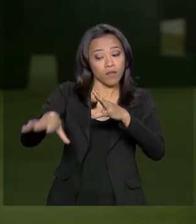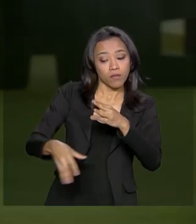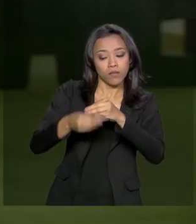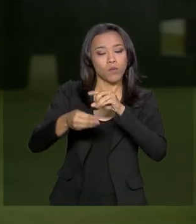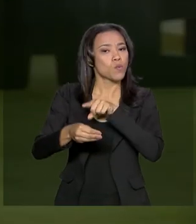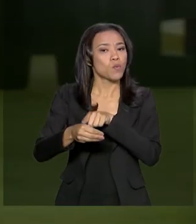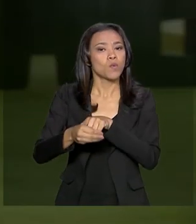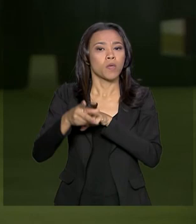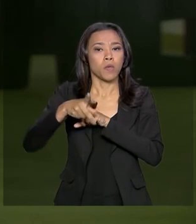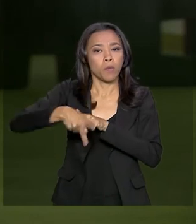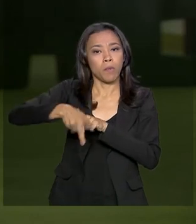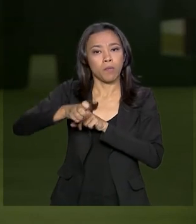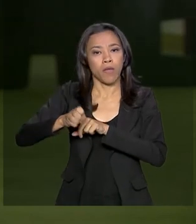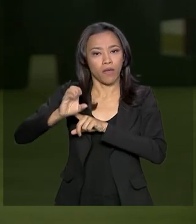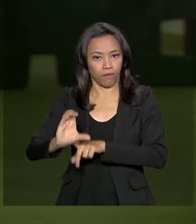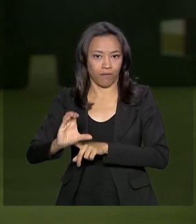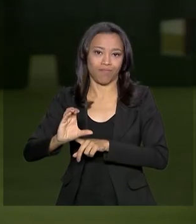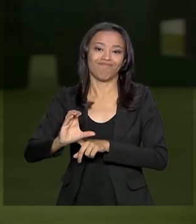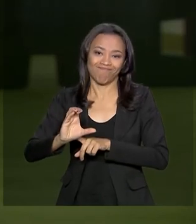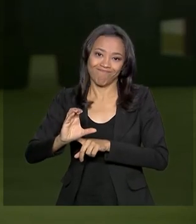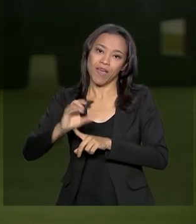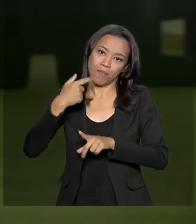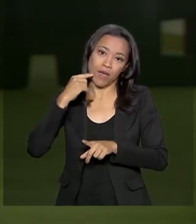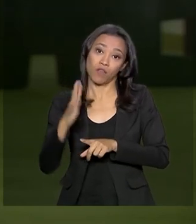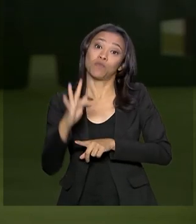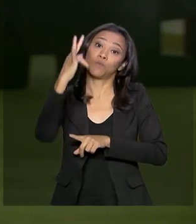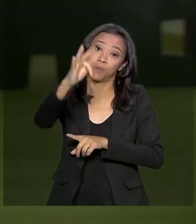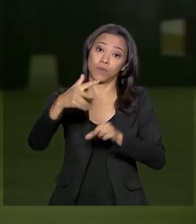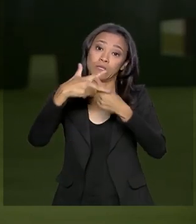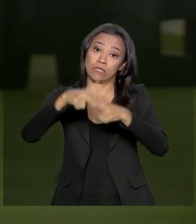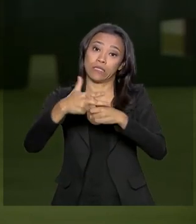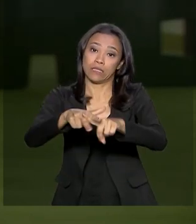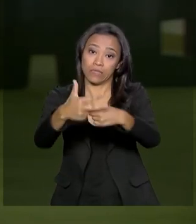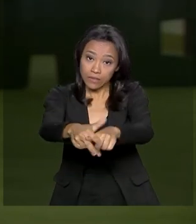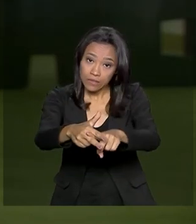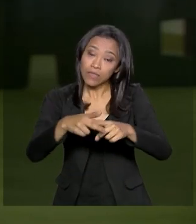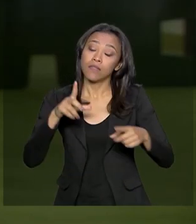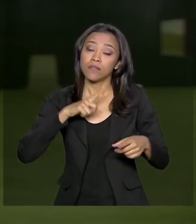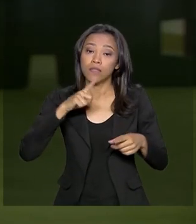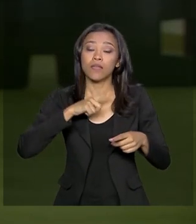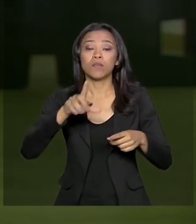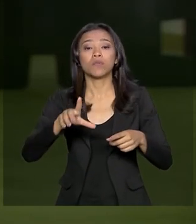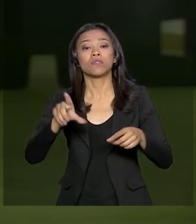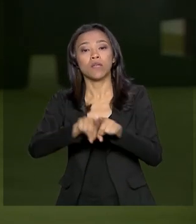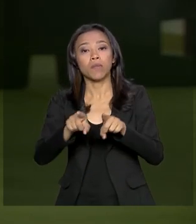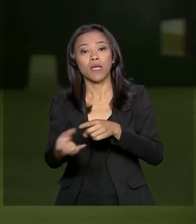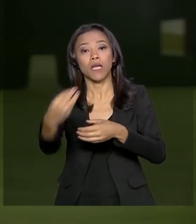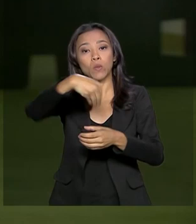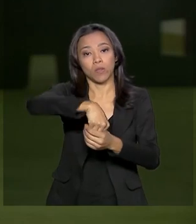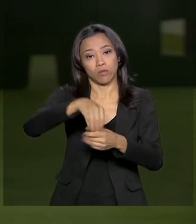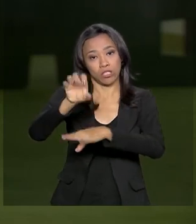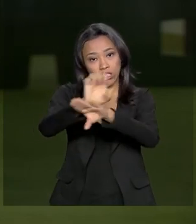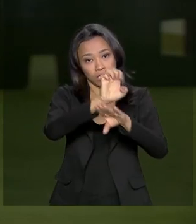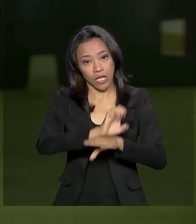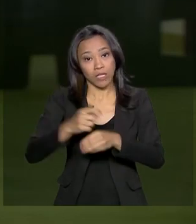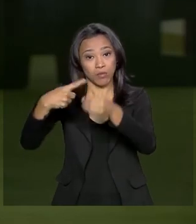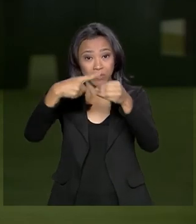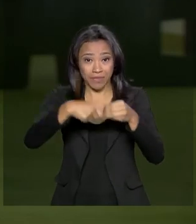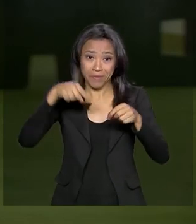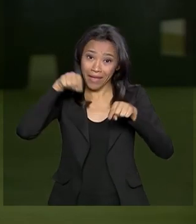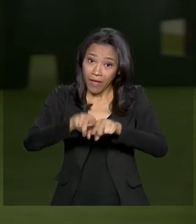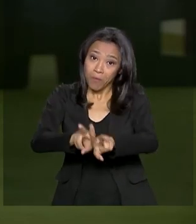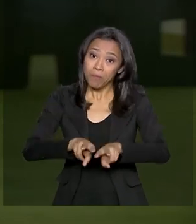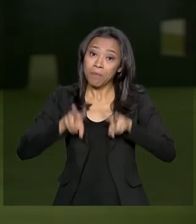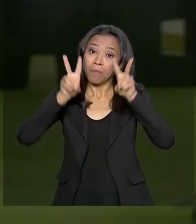para tratar de eventuais alterações. E aí a gente tem a inclusão de estados e municípios, que seria o principal tema dessa PEC